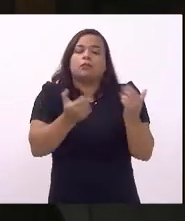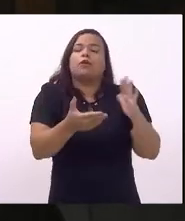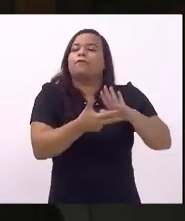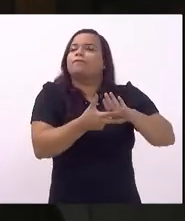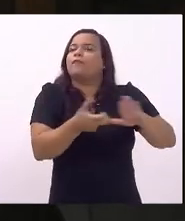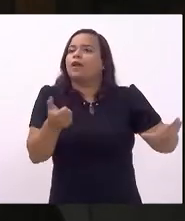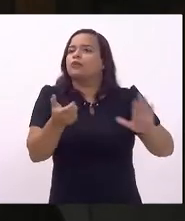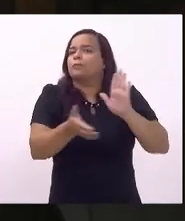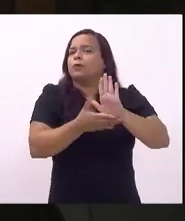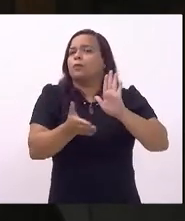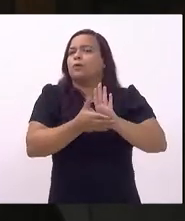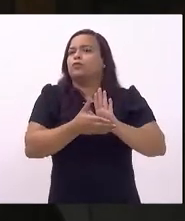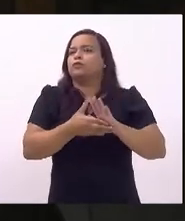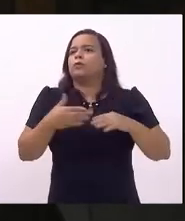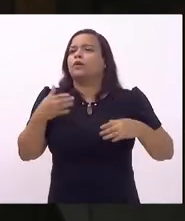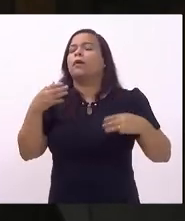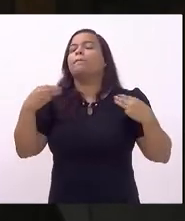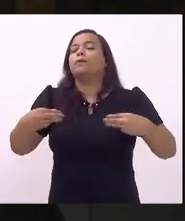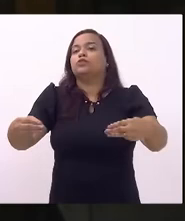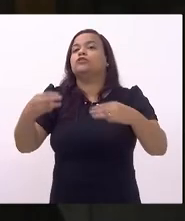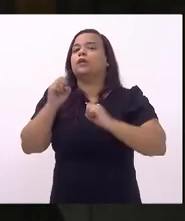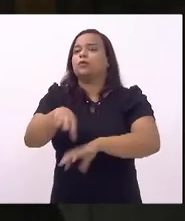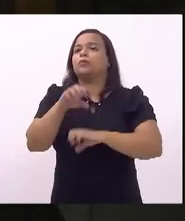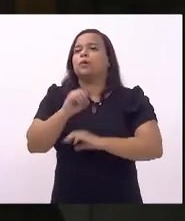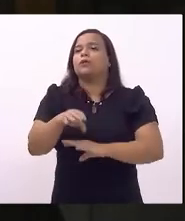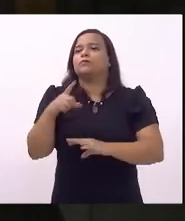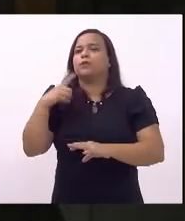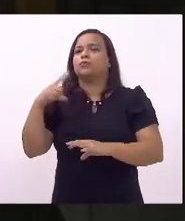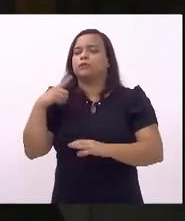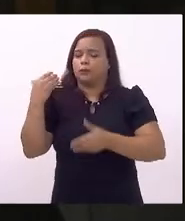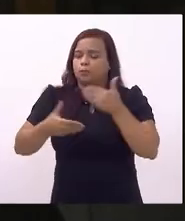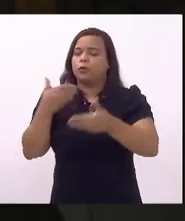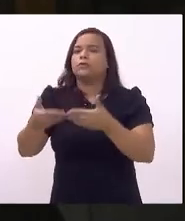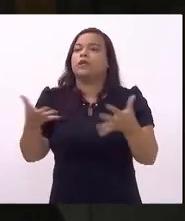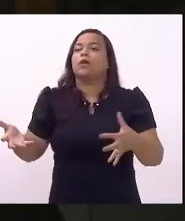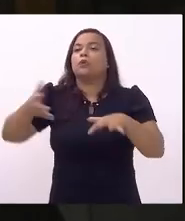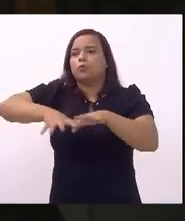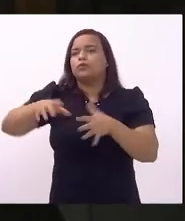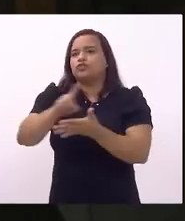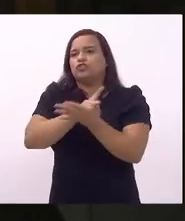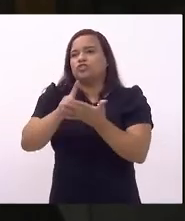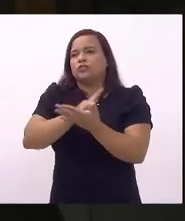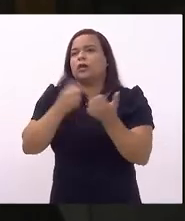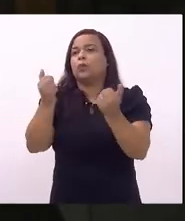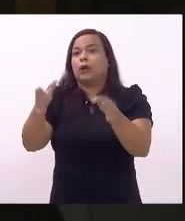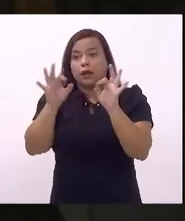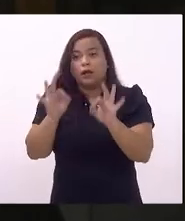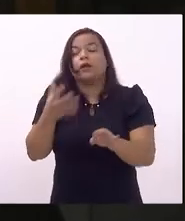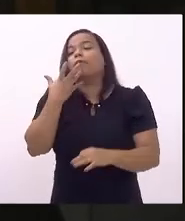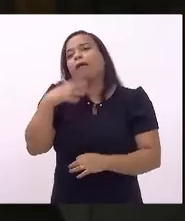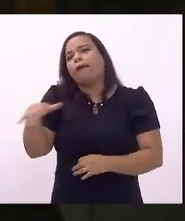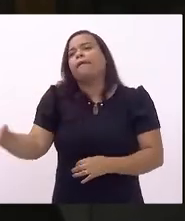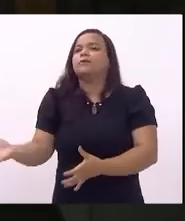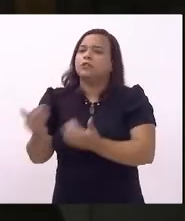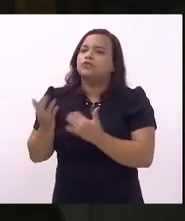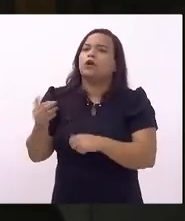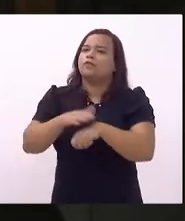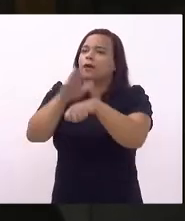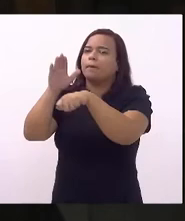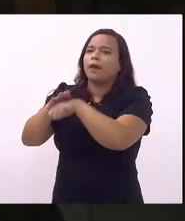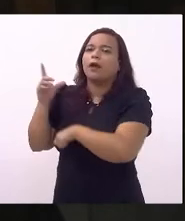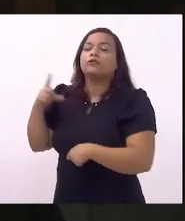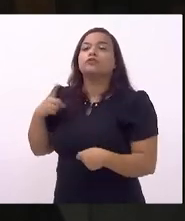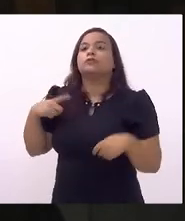Educação conduzir um processo de inclusão digital para garantir que mais crianças e adolescentes tivessem possibilidade